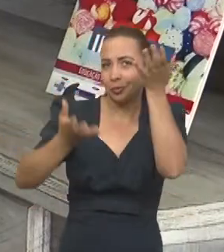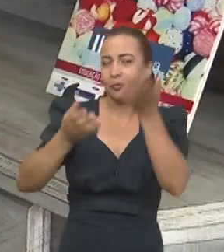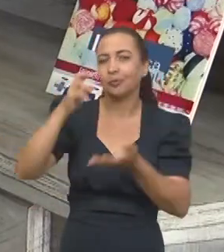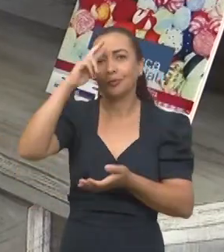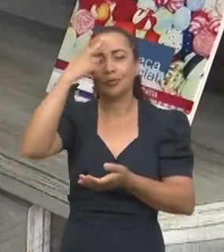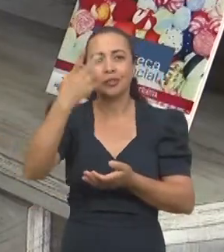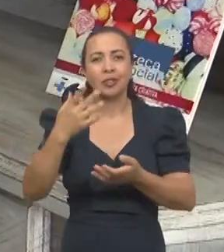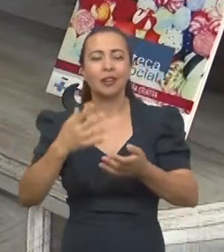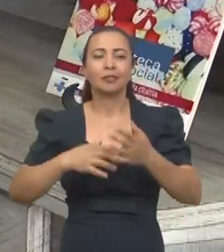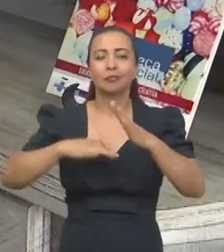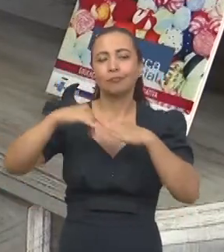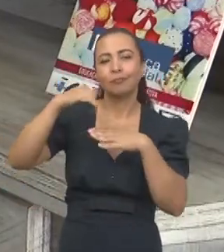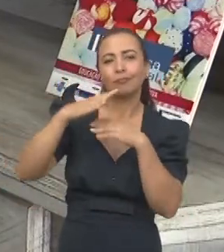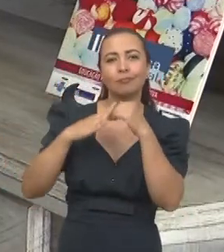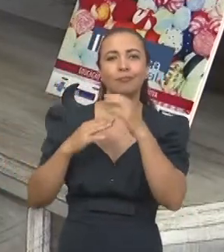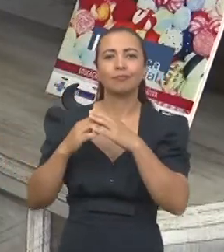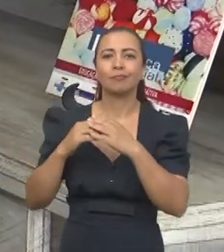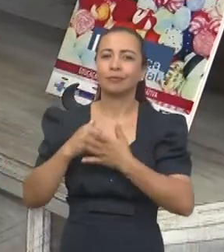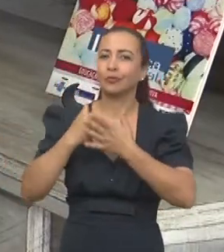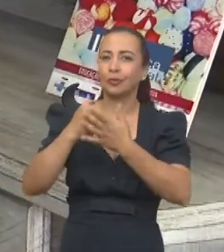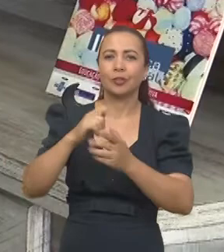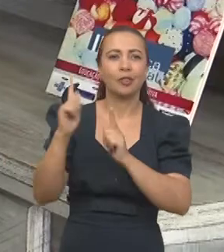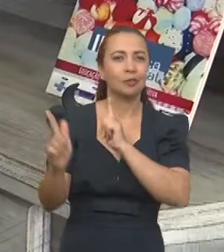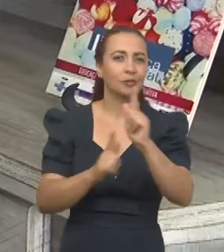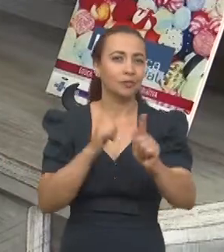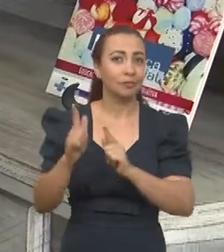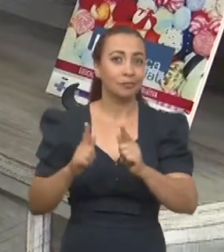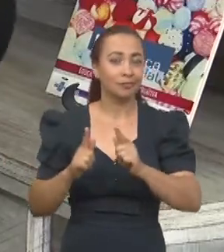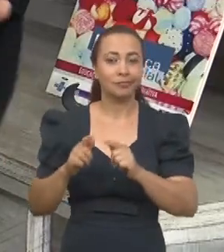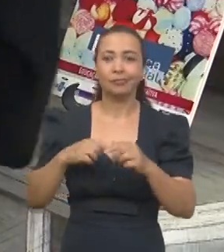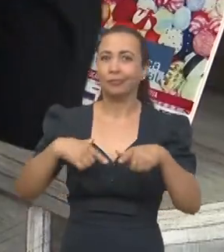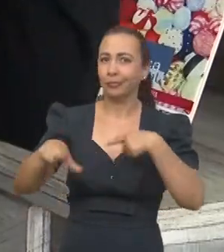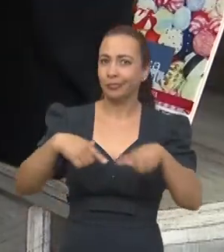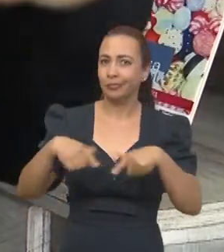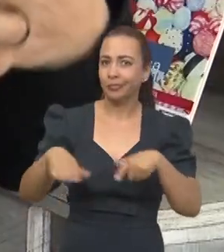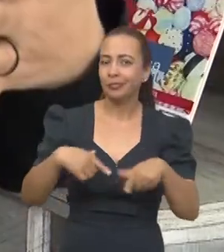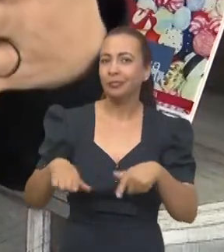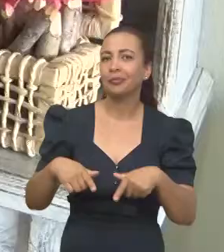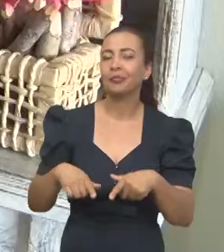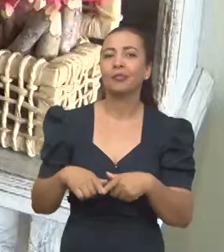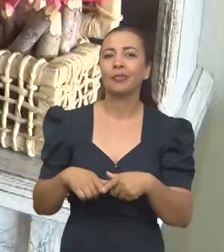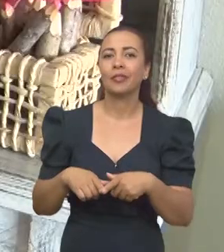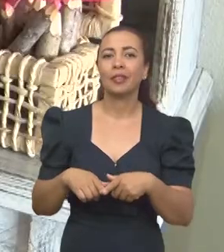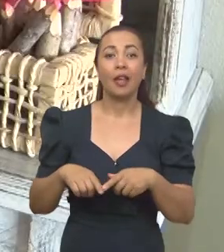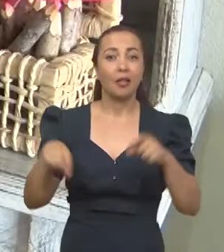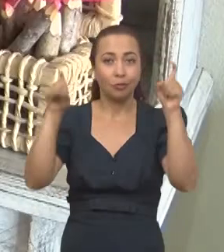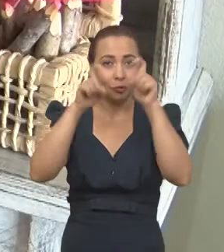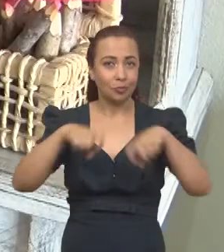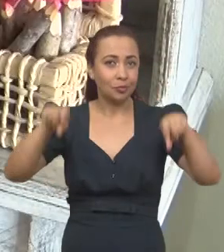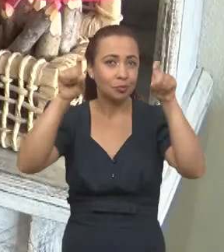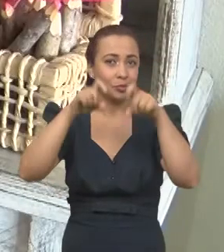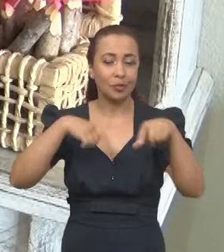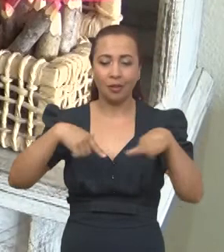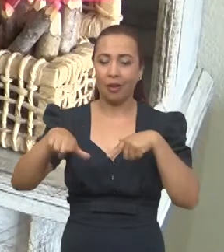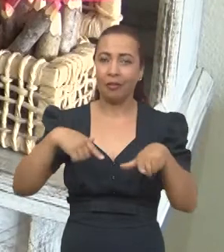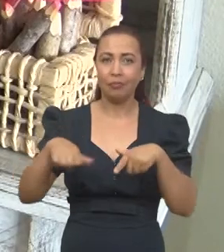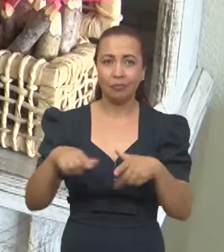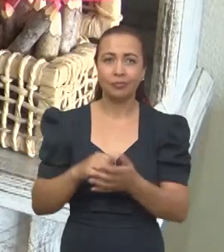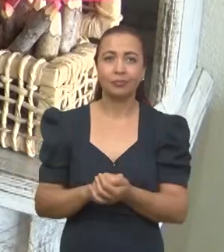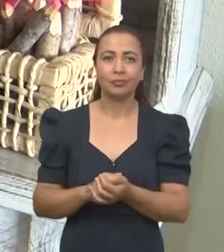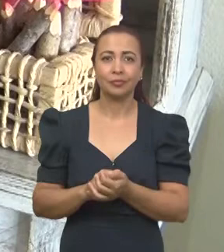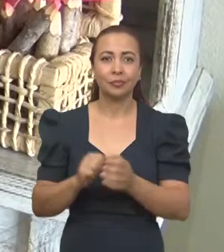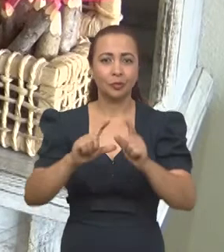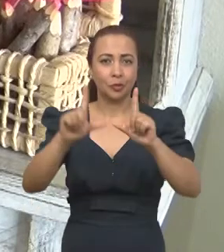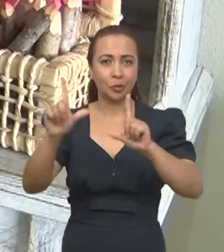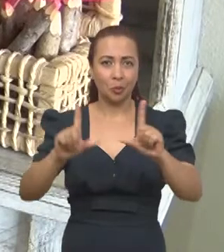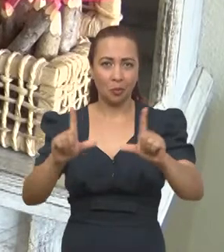criativa, de artesanato, de sustentabilidade, de gestão de negócios, de negócios digitais. O projeto, a base é